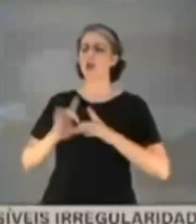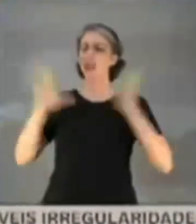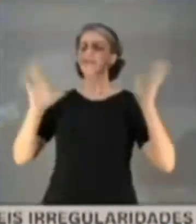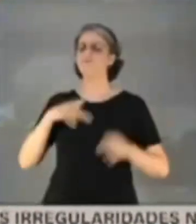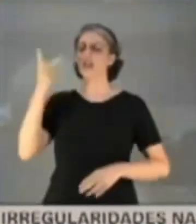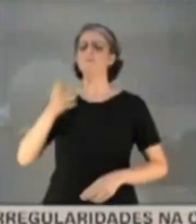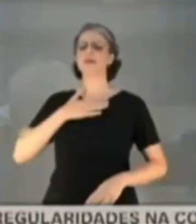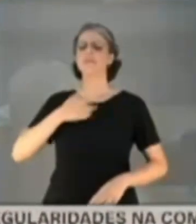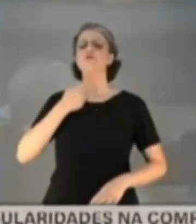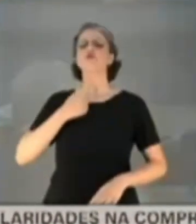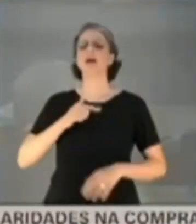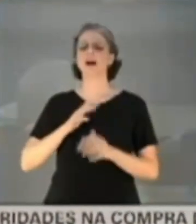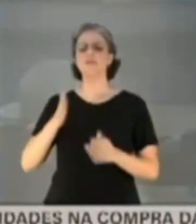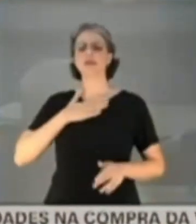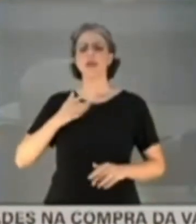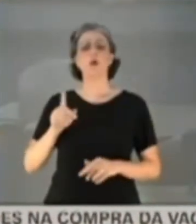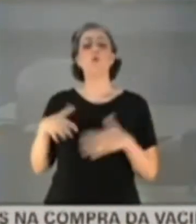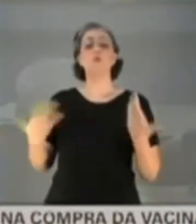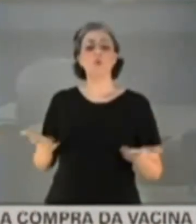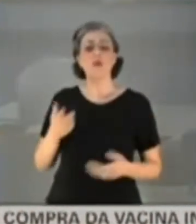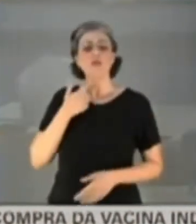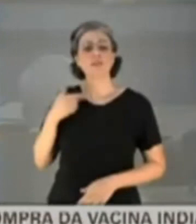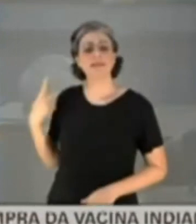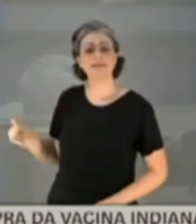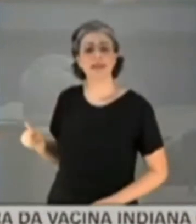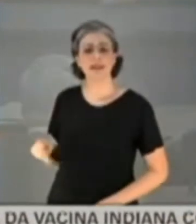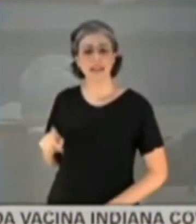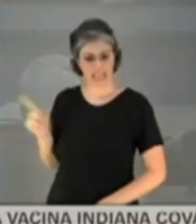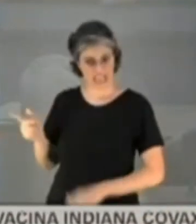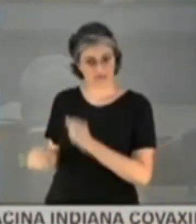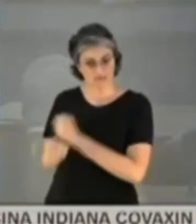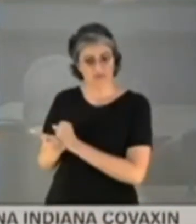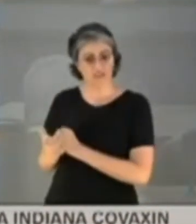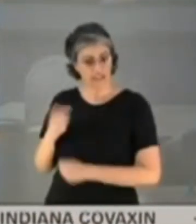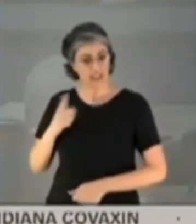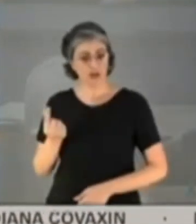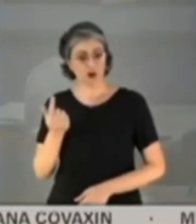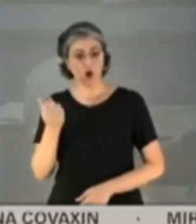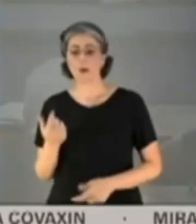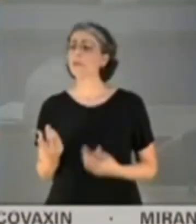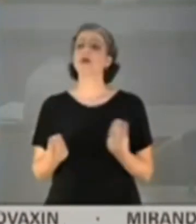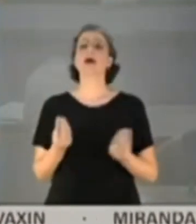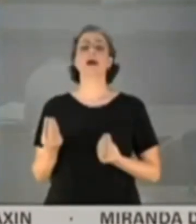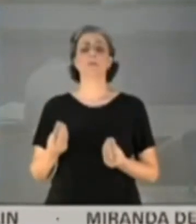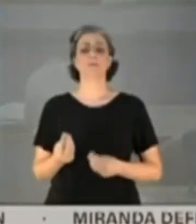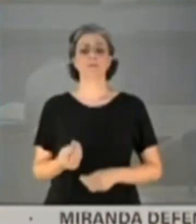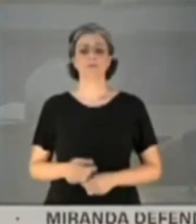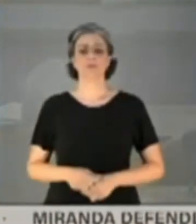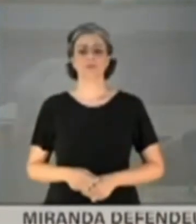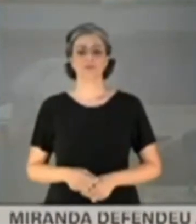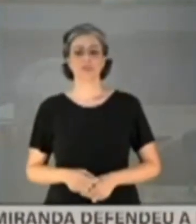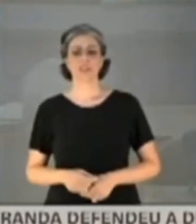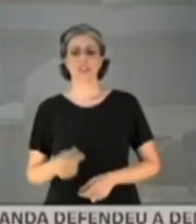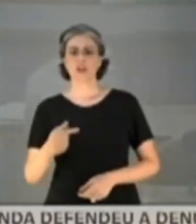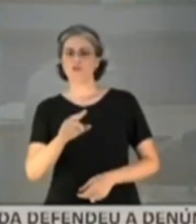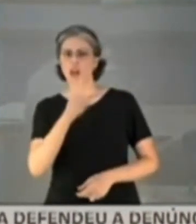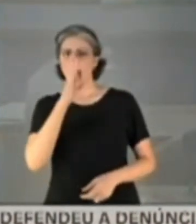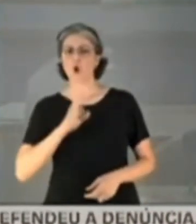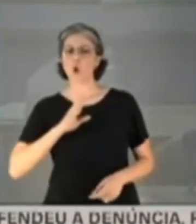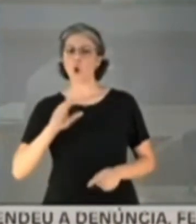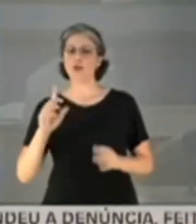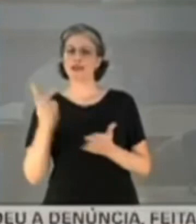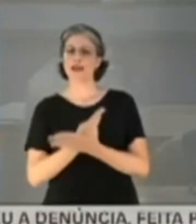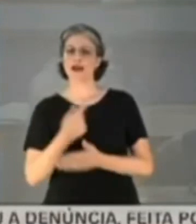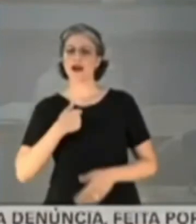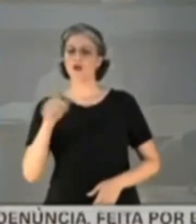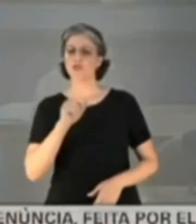perguntando qual é a motivação do depoente. Ele foi comprado por alguém. A única motivação que eu tenho aqui é o faço é a corrupção. Presidente. Que